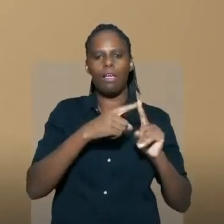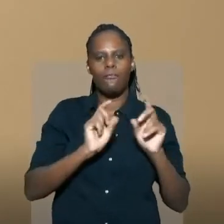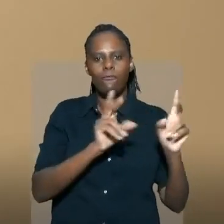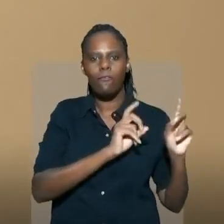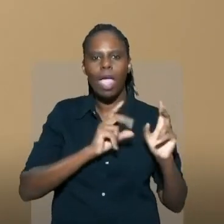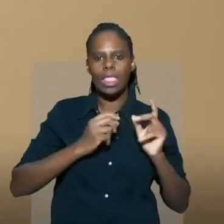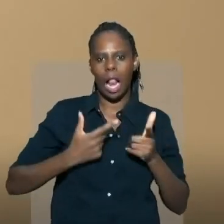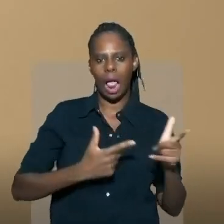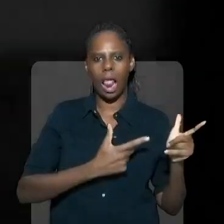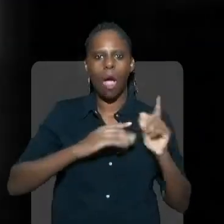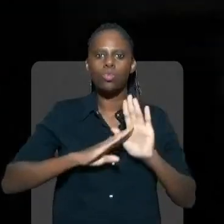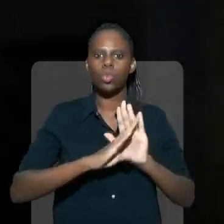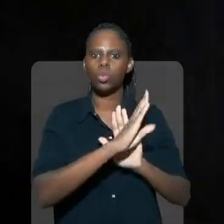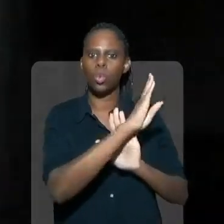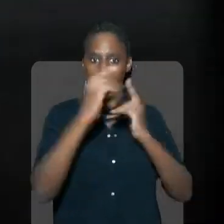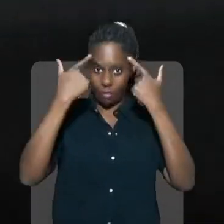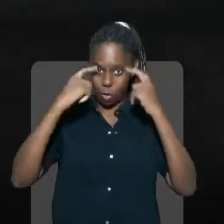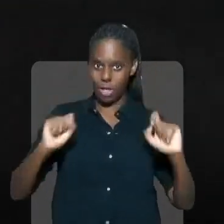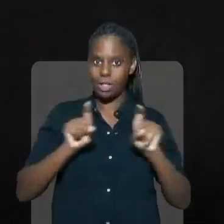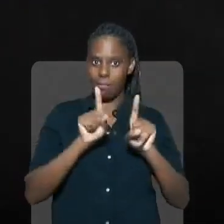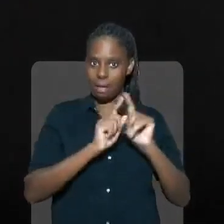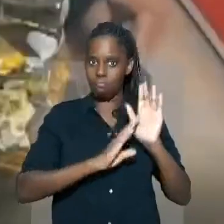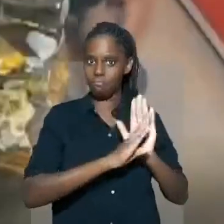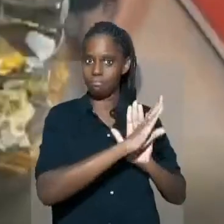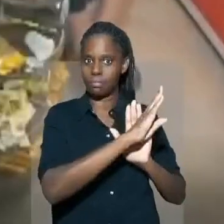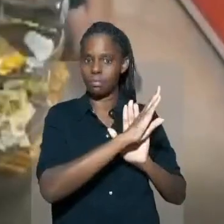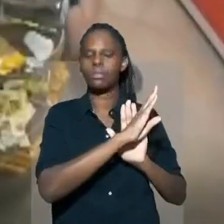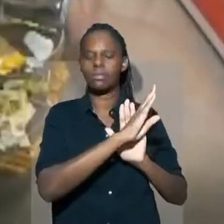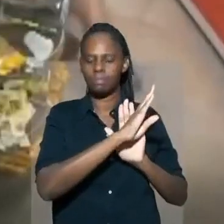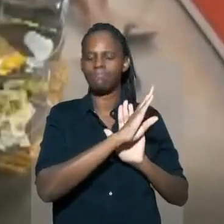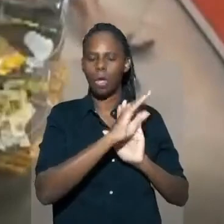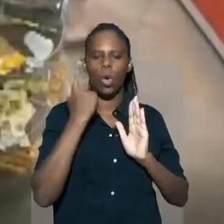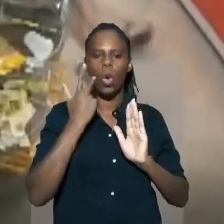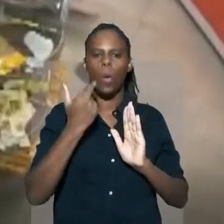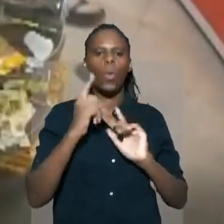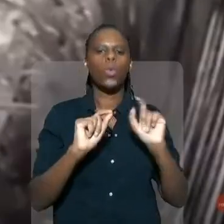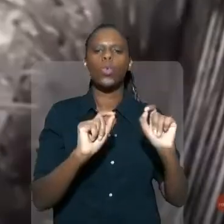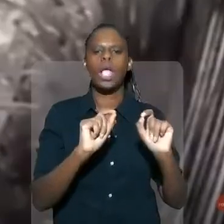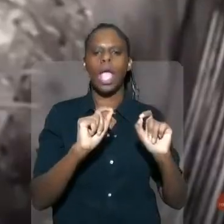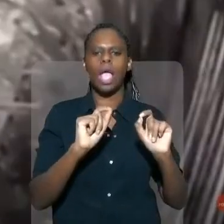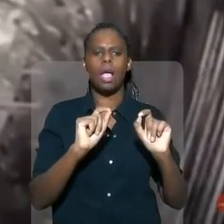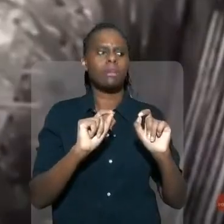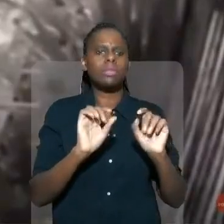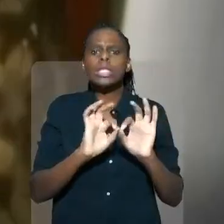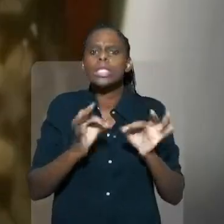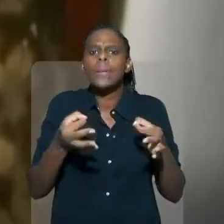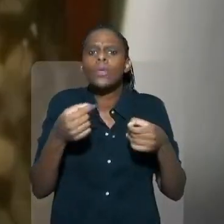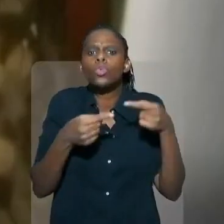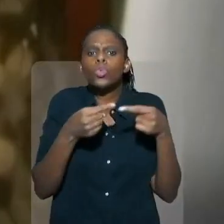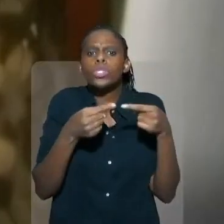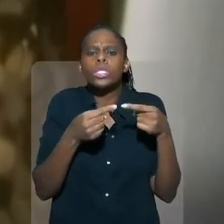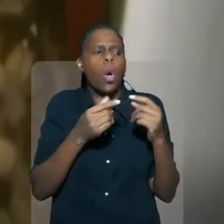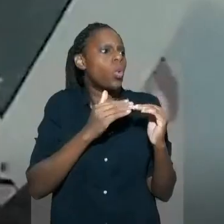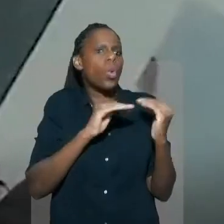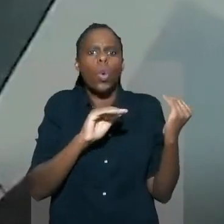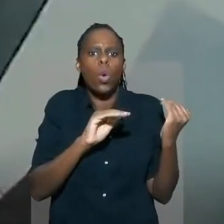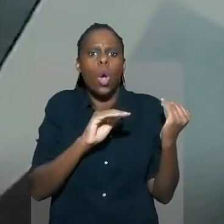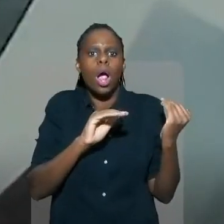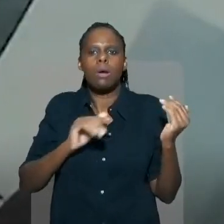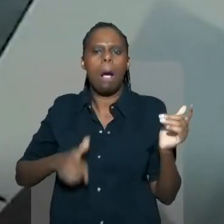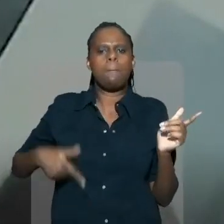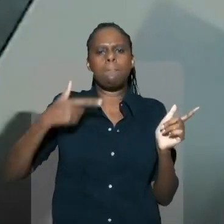o crescimento da venda de armas, a violência também cresce. E tem sido cada vez mais comum simples discordâncias ou